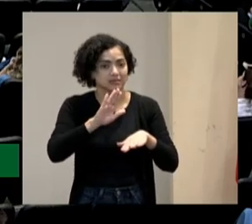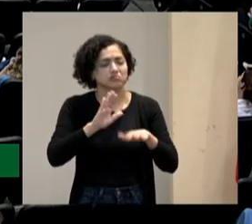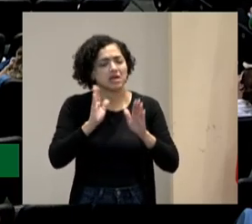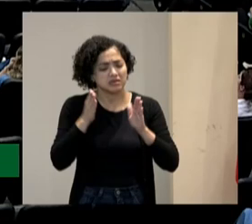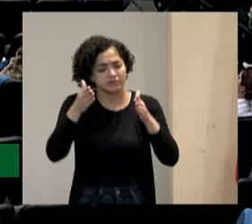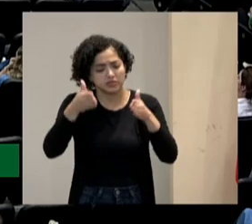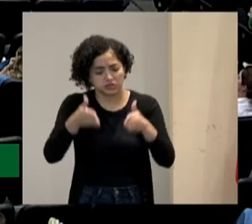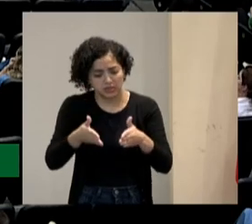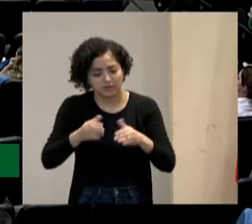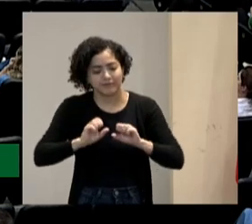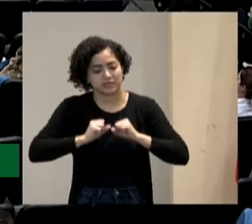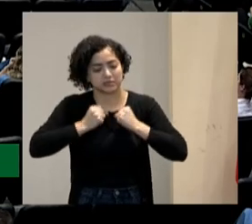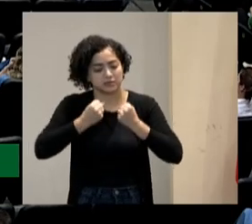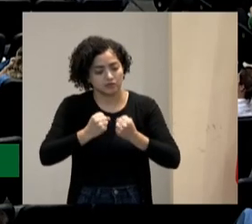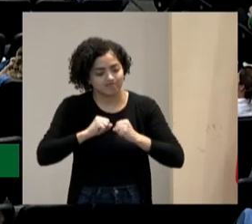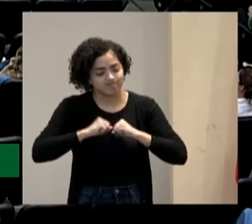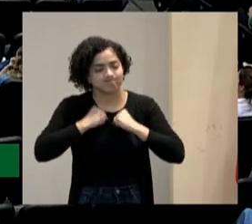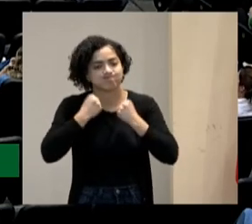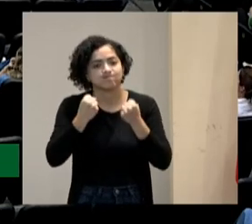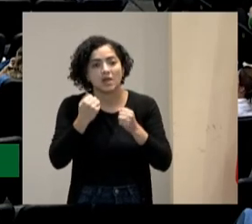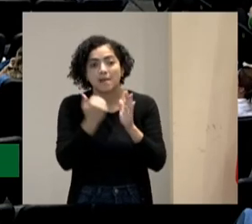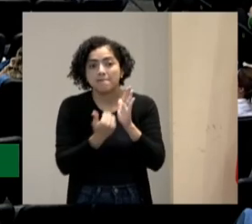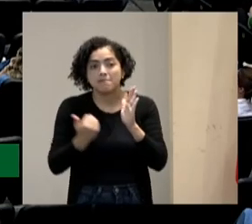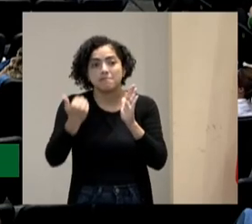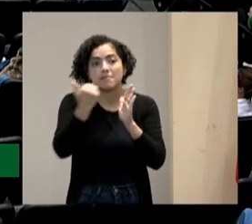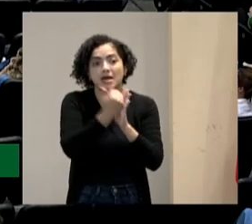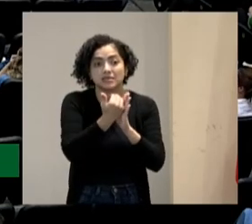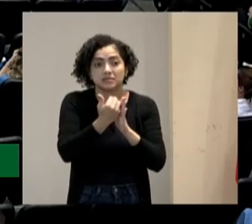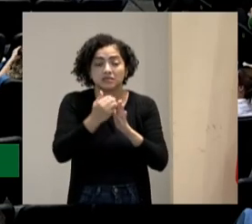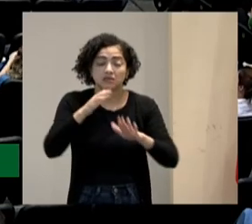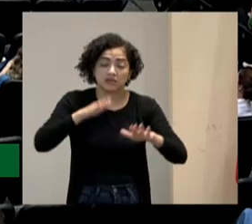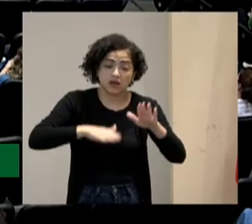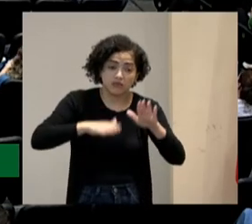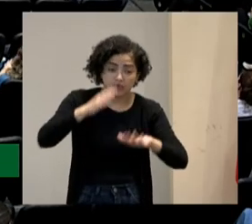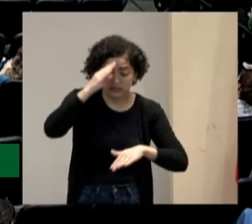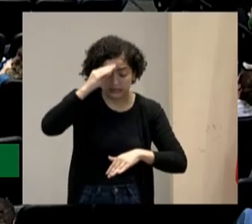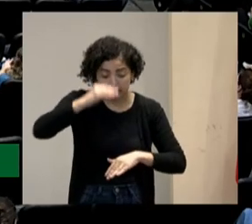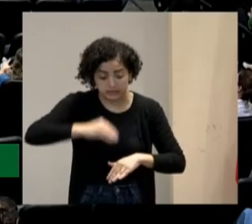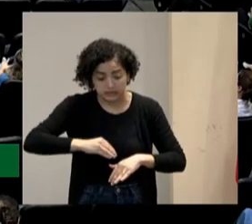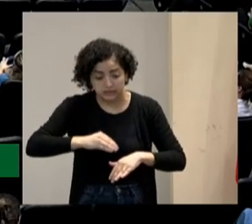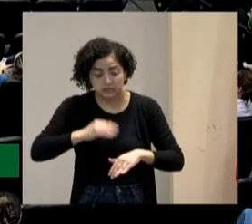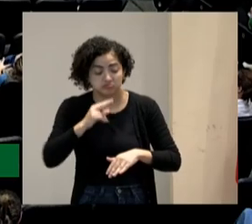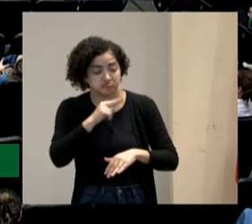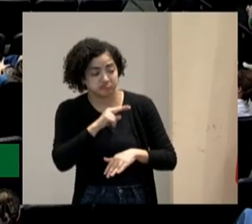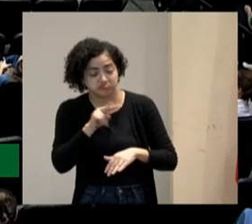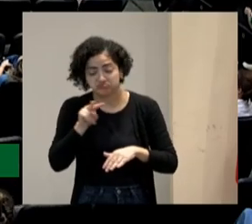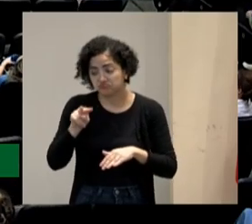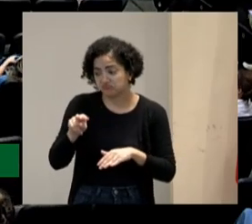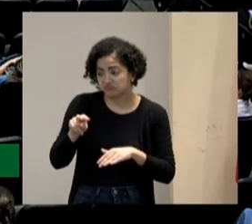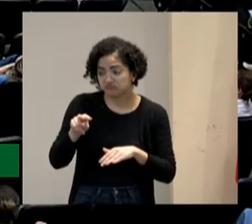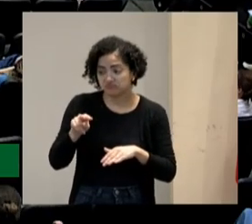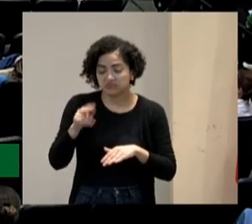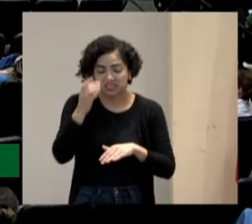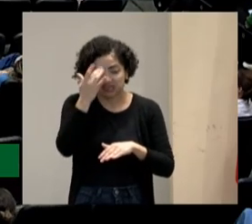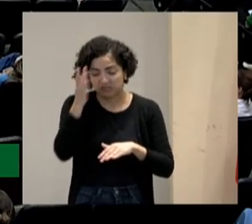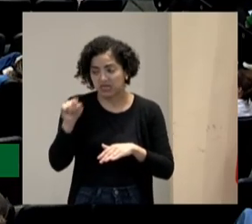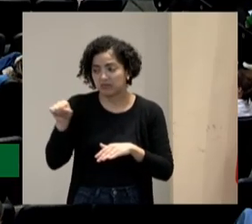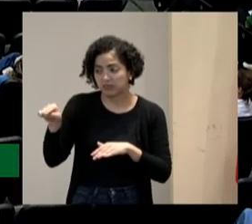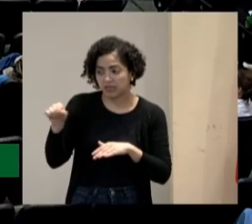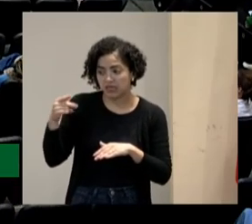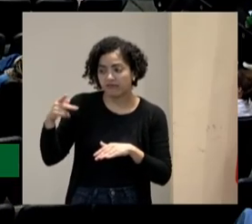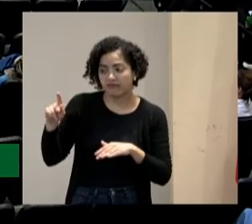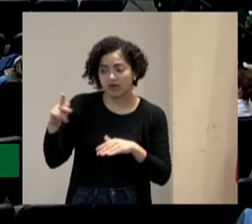ela vai se esforçar muito mais talvez ela desista no meio do caminho talvez ela olhe para o lado e fale poxa, mas é tão mais fácil aquele ali